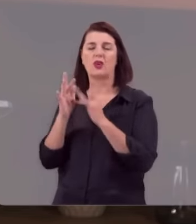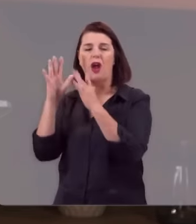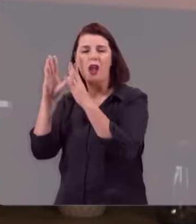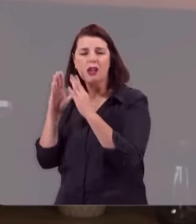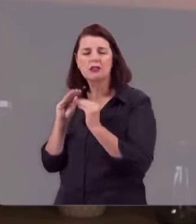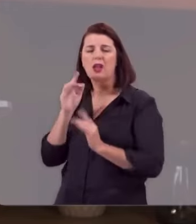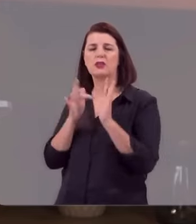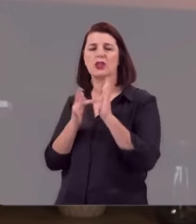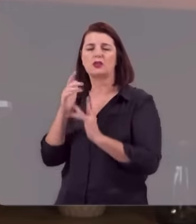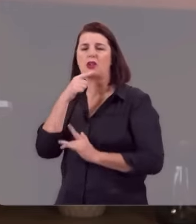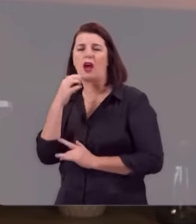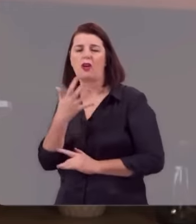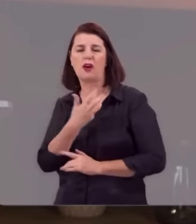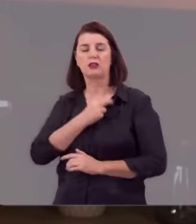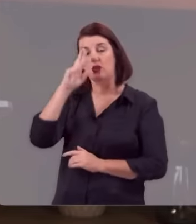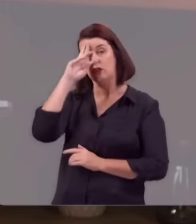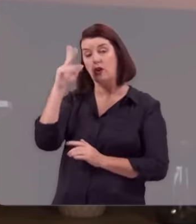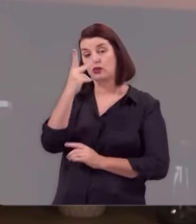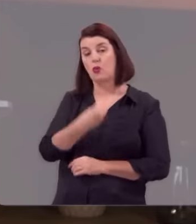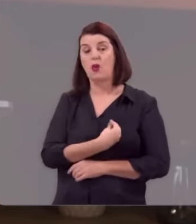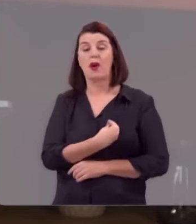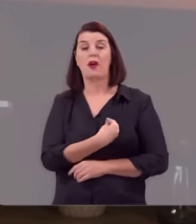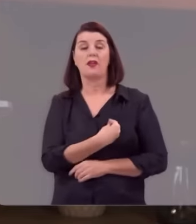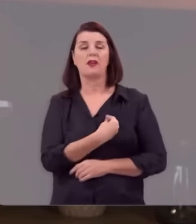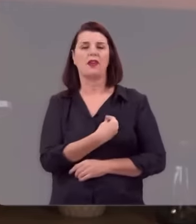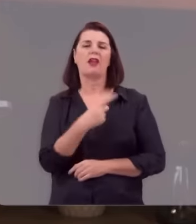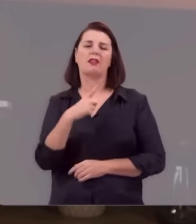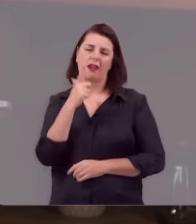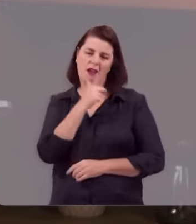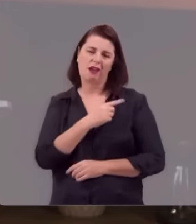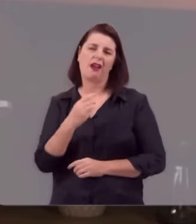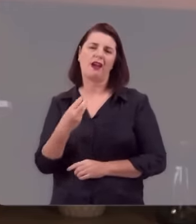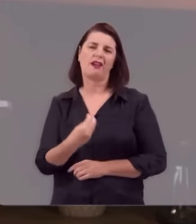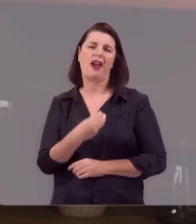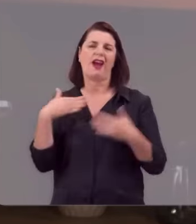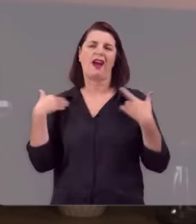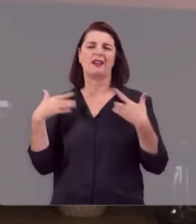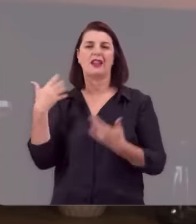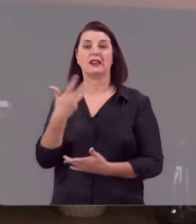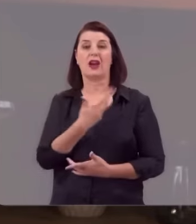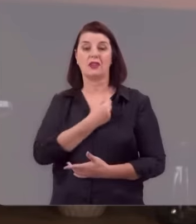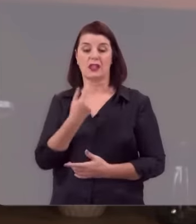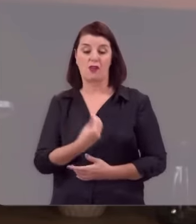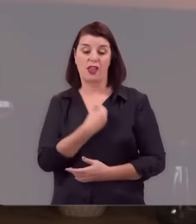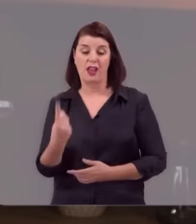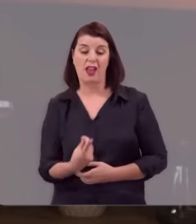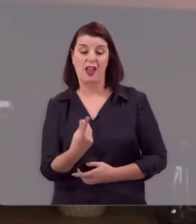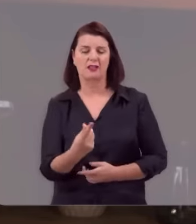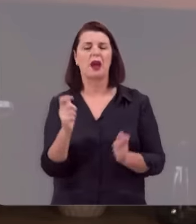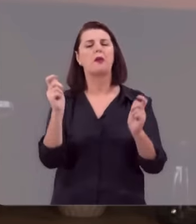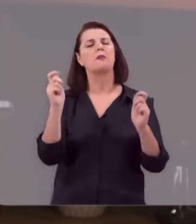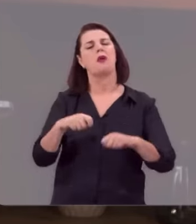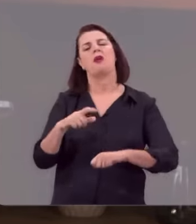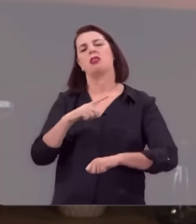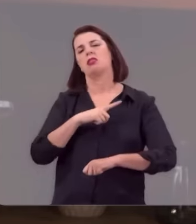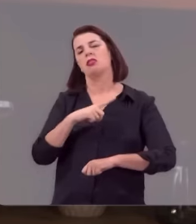como seu salvador pessoal, como senhor da sua vida e desfrute da alegria, da salvação e da vida eterna e então você vai poder